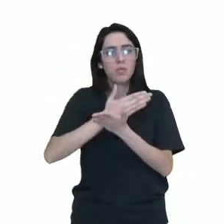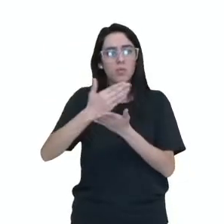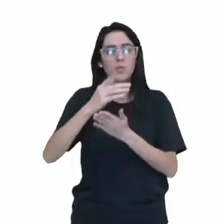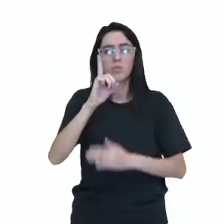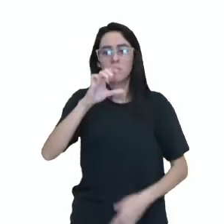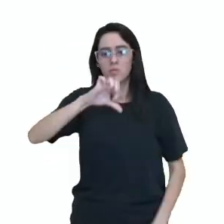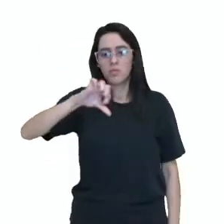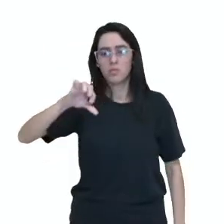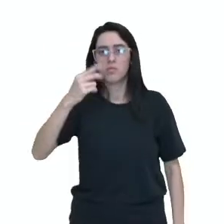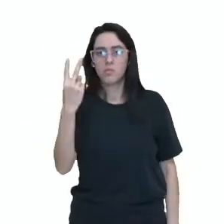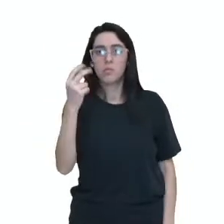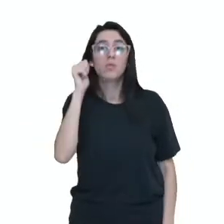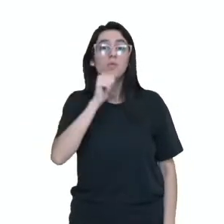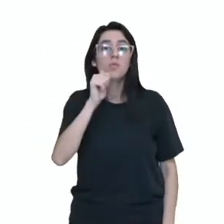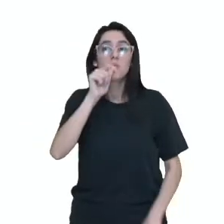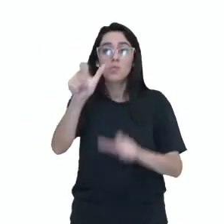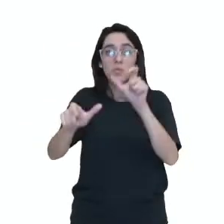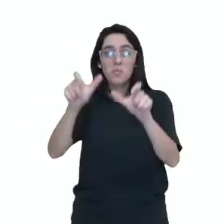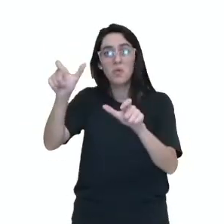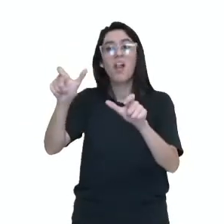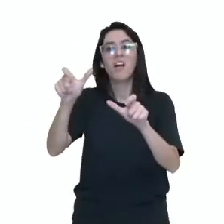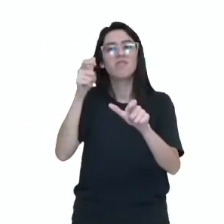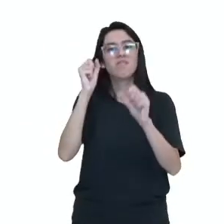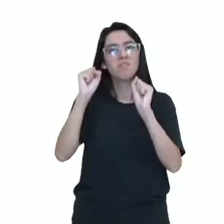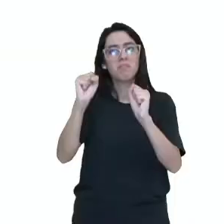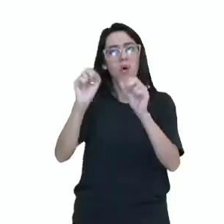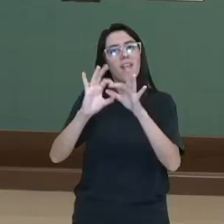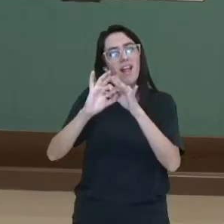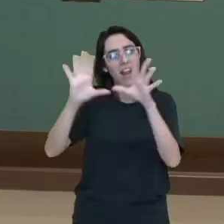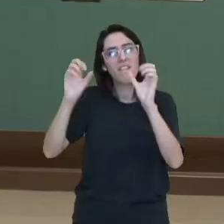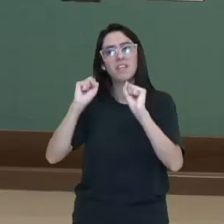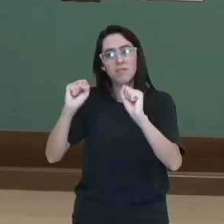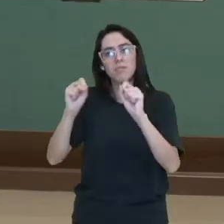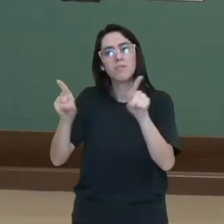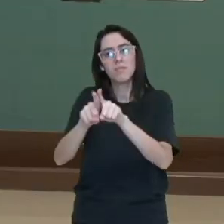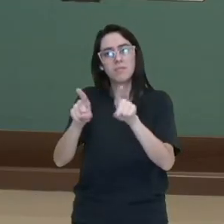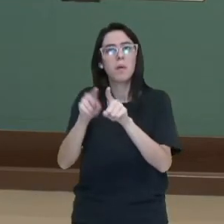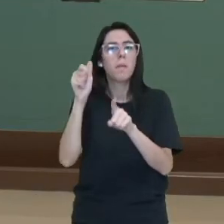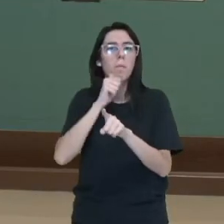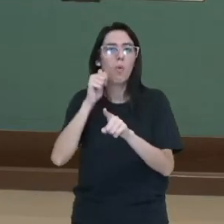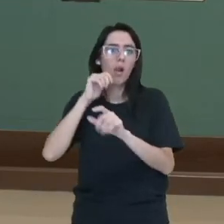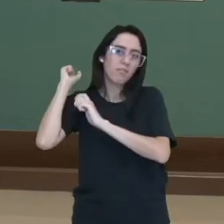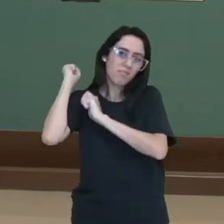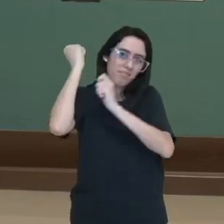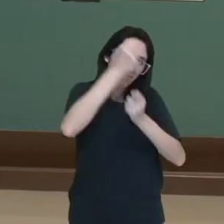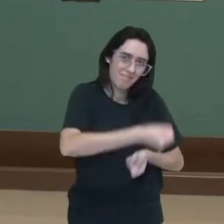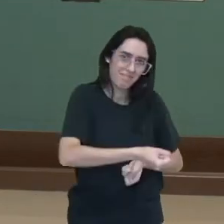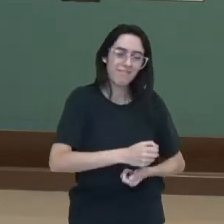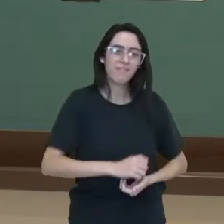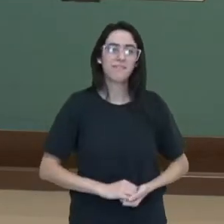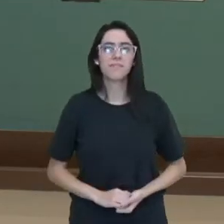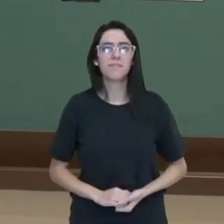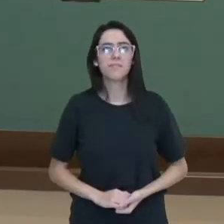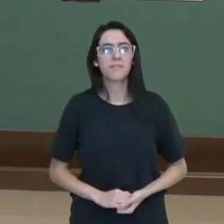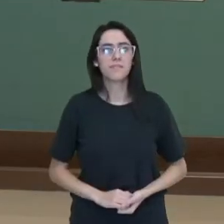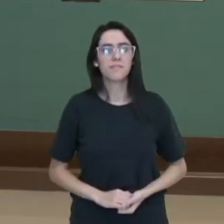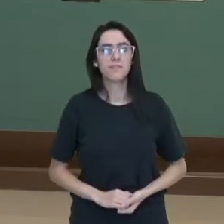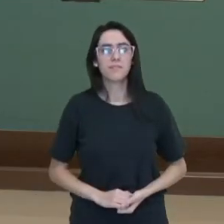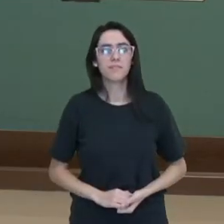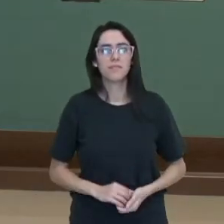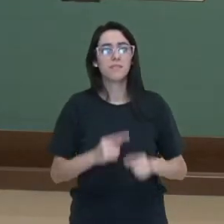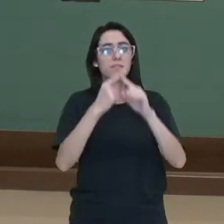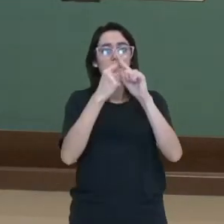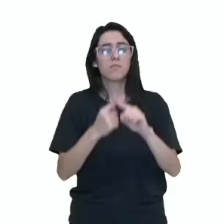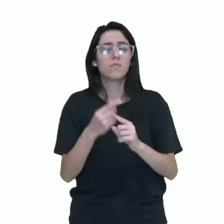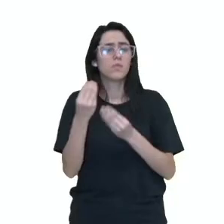as mulheres foram incluídas e começaram a competir dentro das Olimpíadas. Os combates são